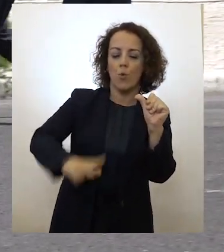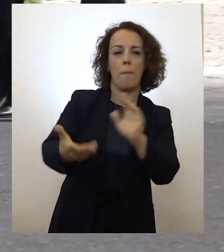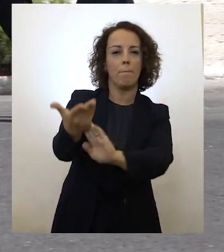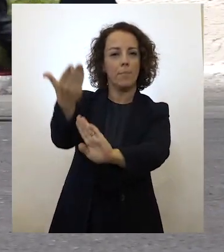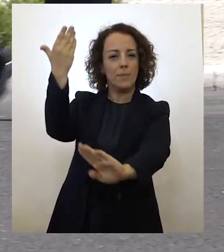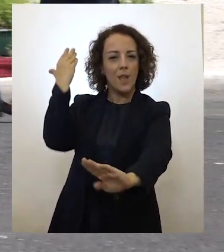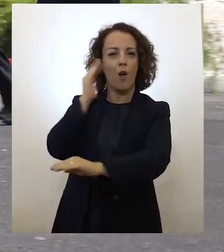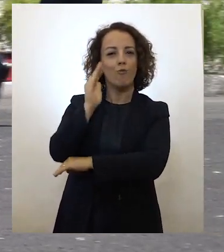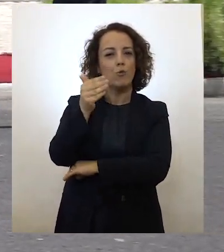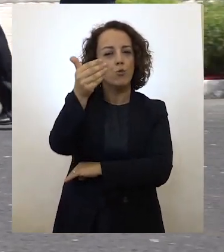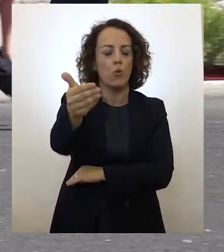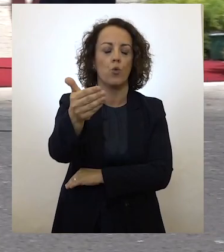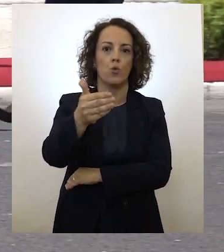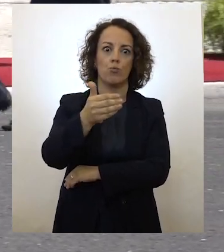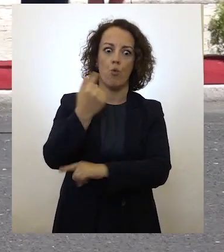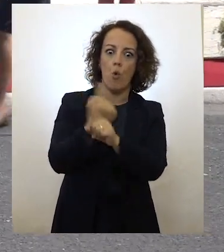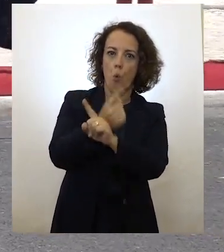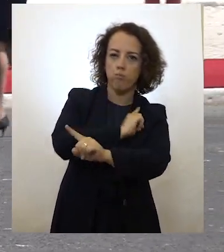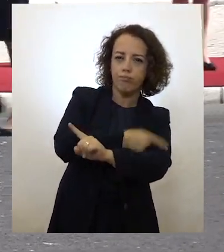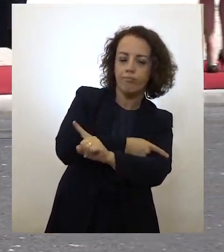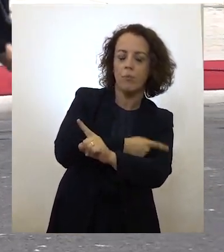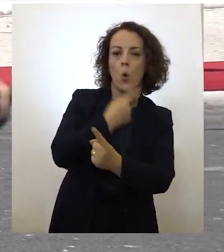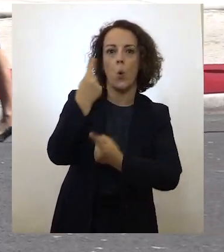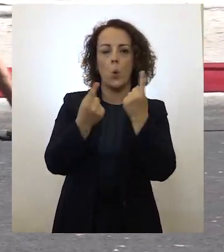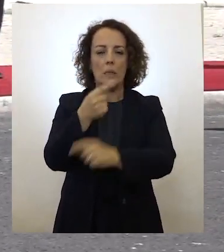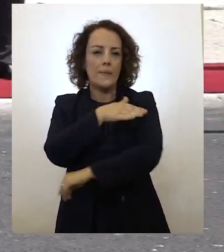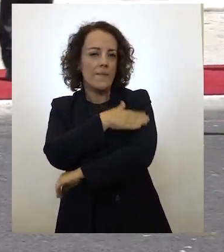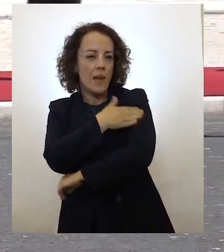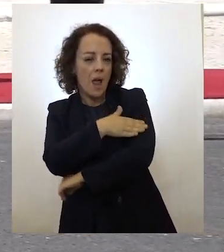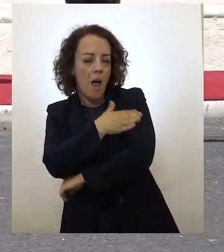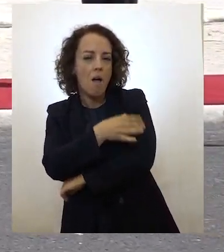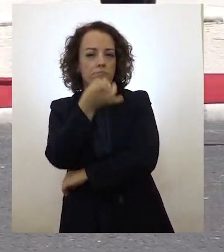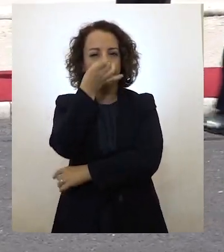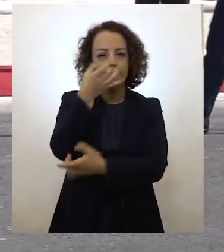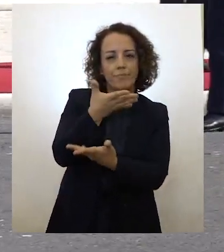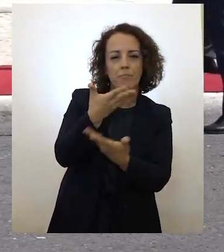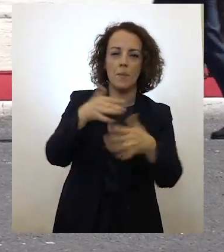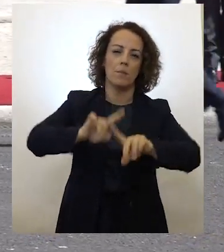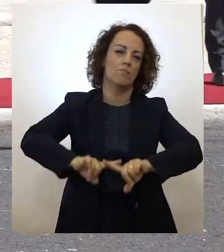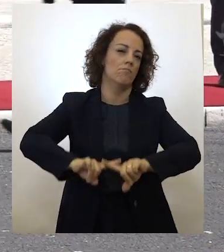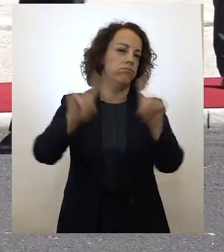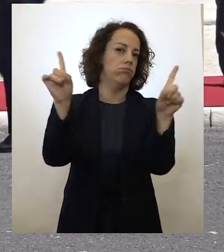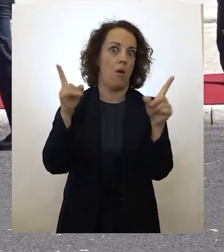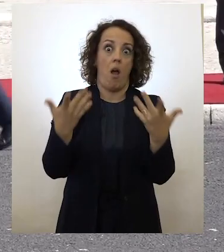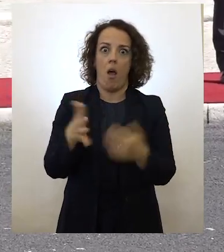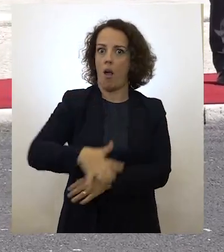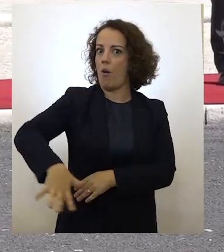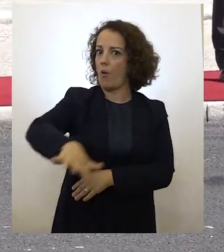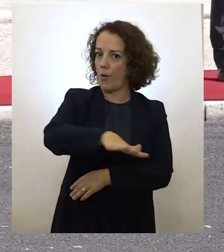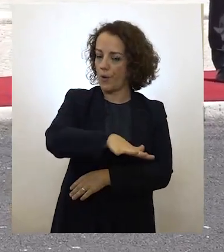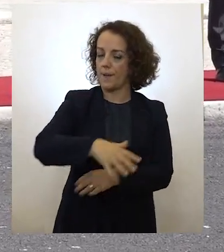com forças e fragilidades, mas muito diferente daquele que é hoje o nosso.